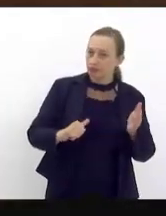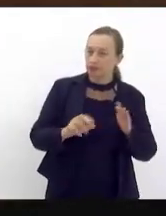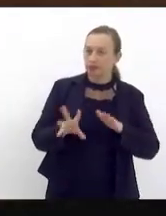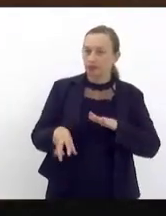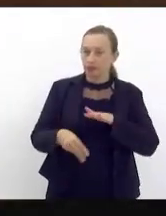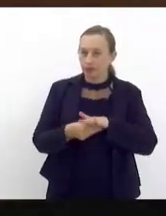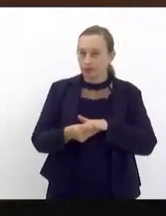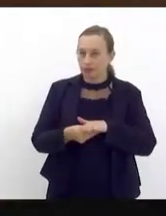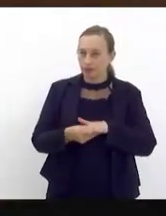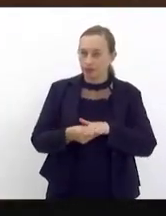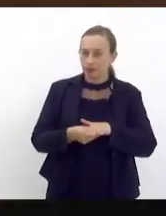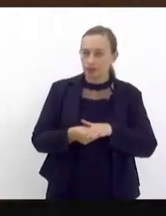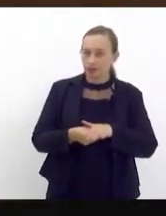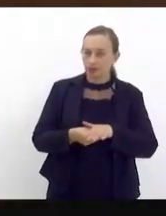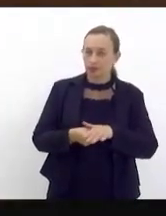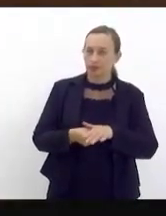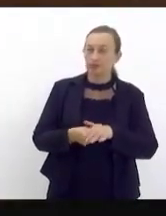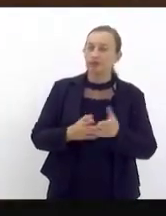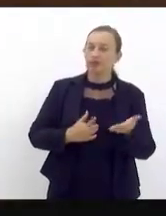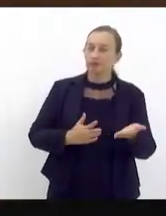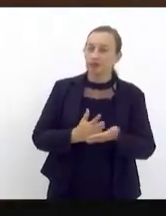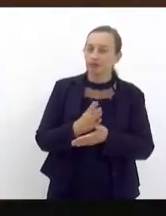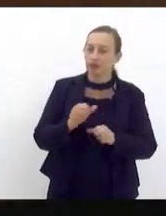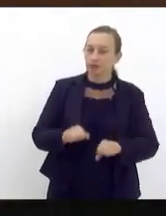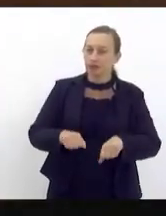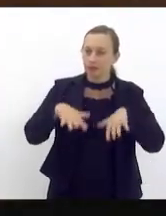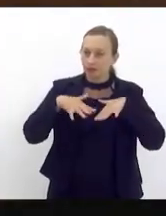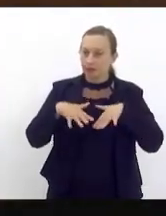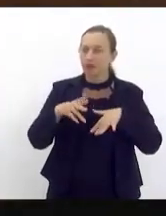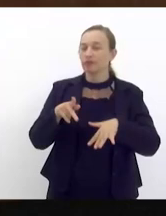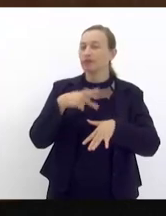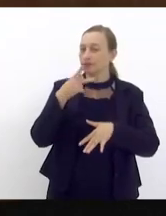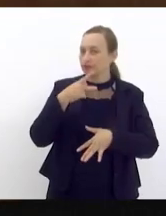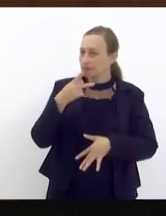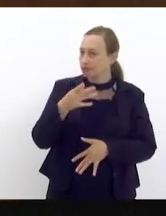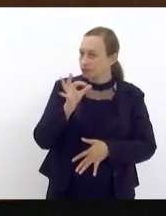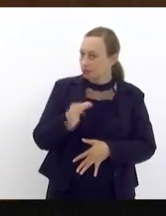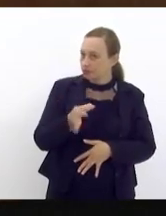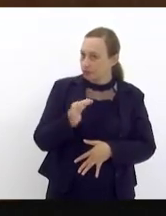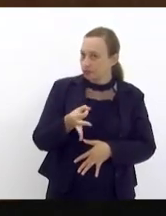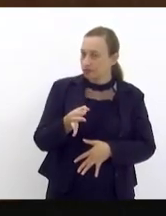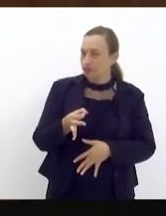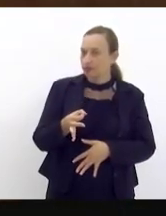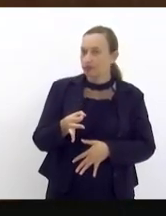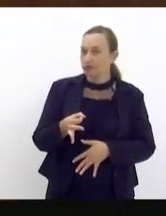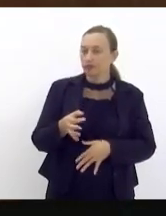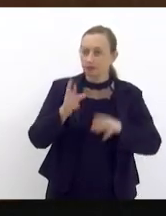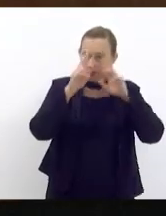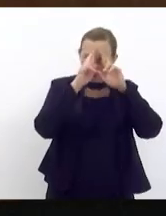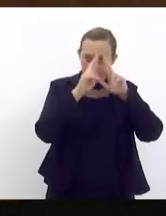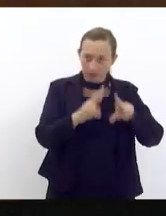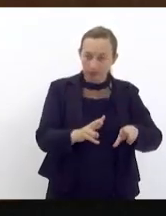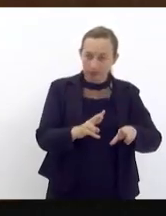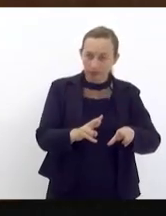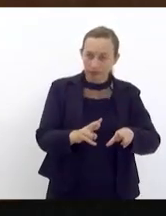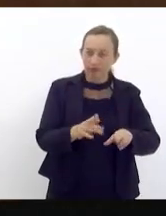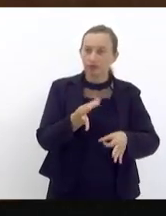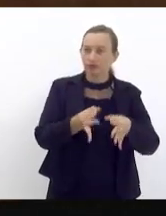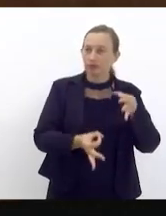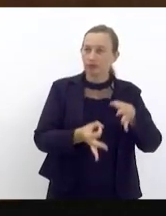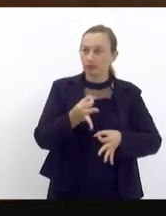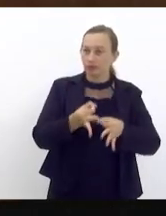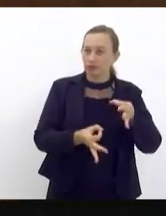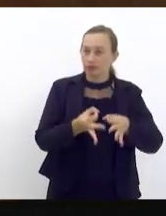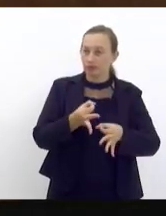emenda para que transite que aprove nesse plenário e dizemos e reafirmamos a partir de agora que a responsabilidade pela justiça